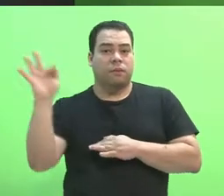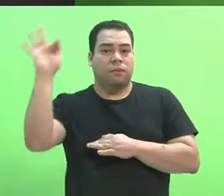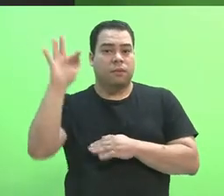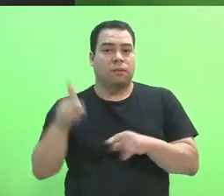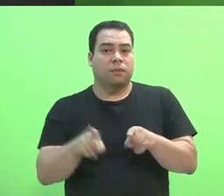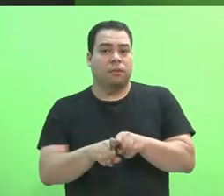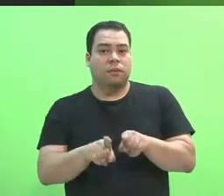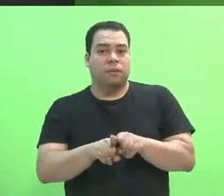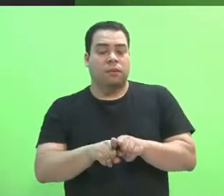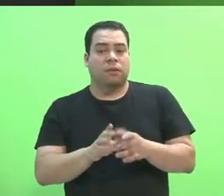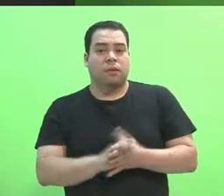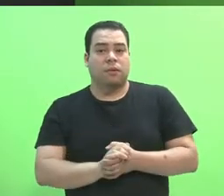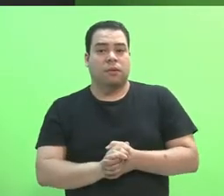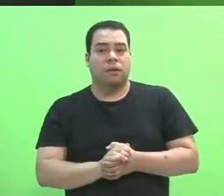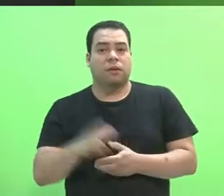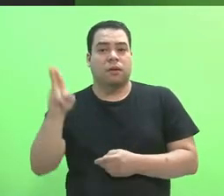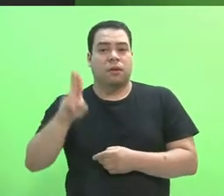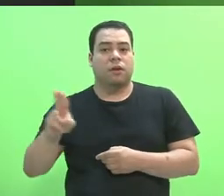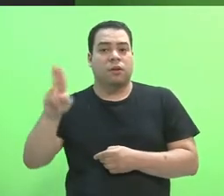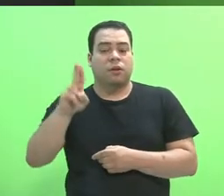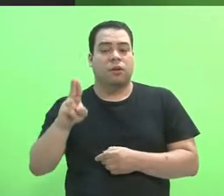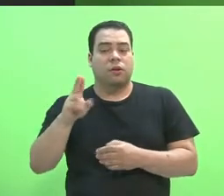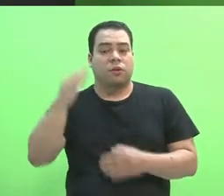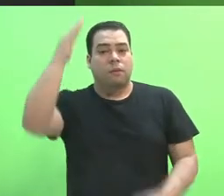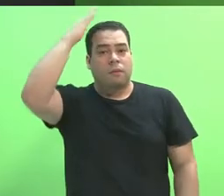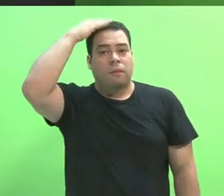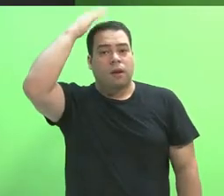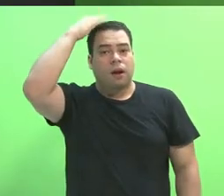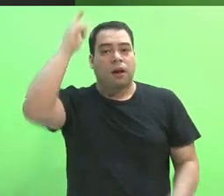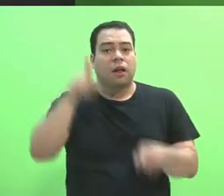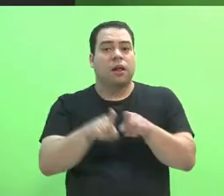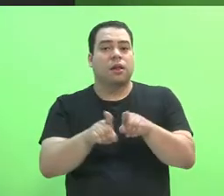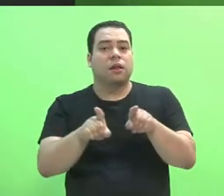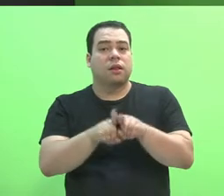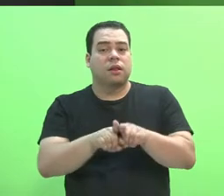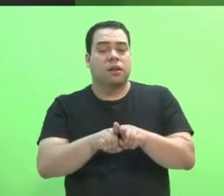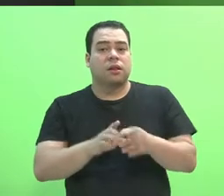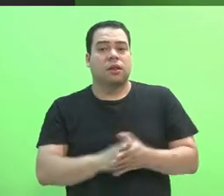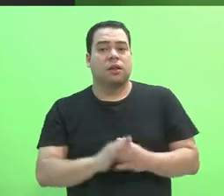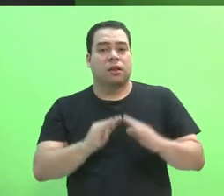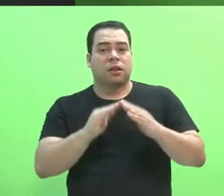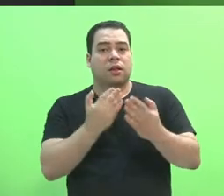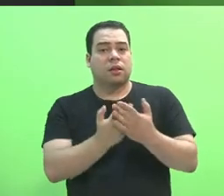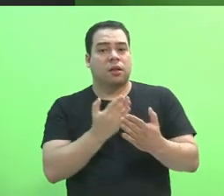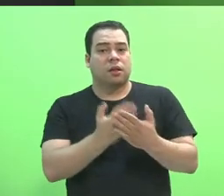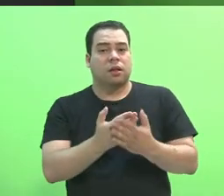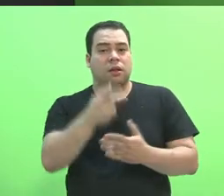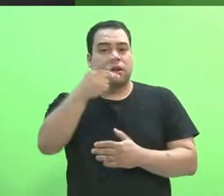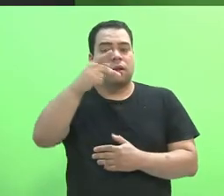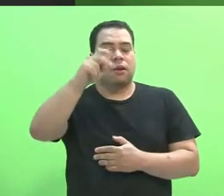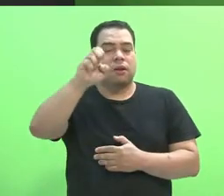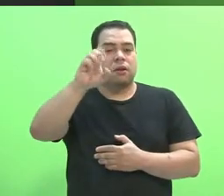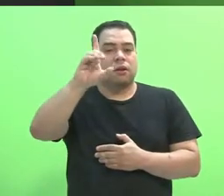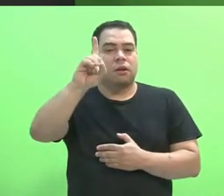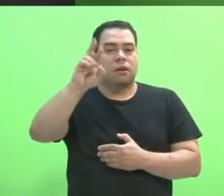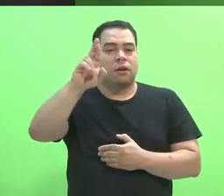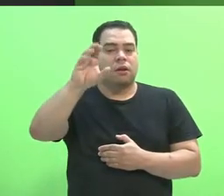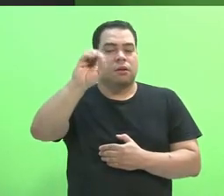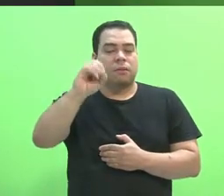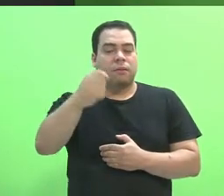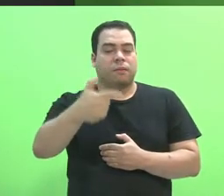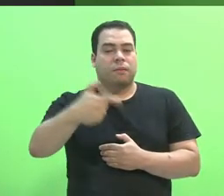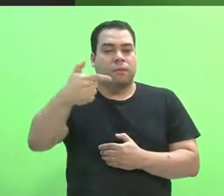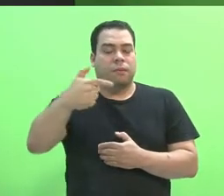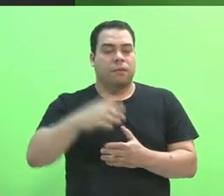Universidade Tecnológica Federal do Paraná e também o Colégio Pedro II. Em 2008, foram criados